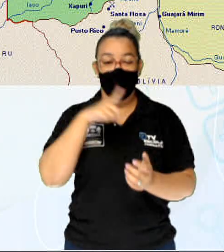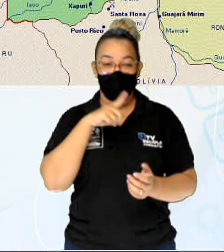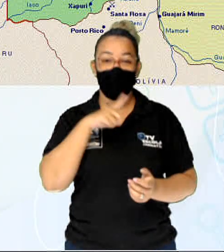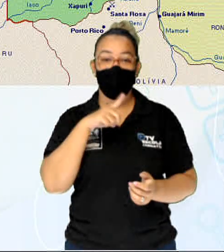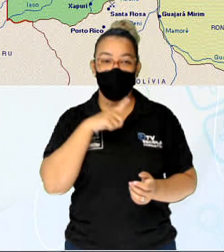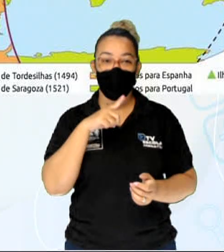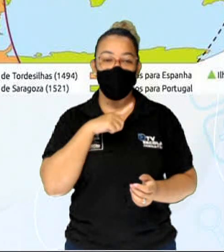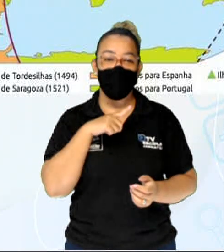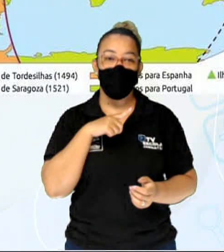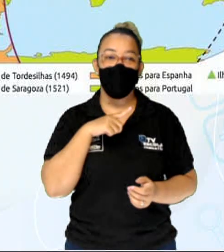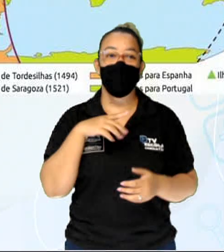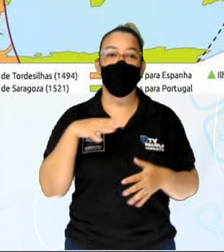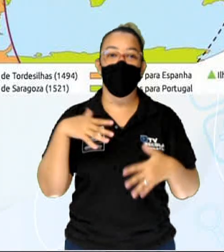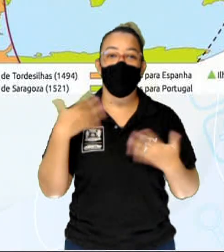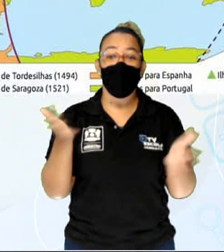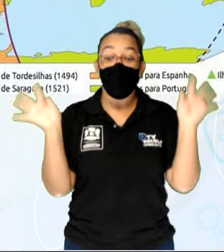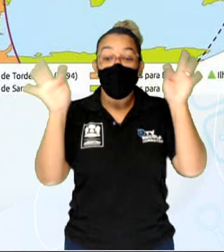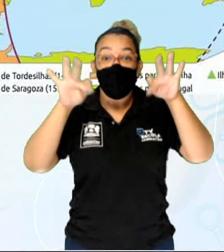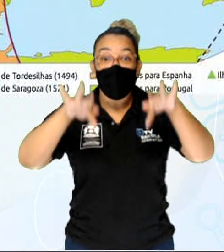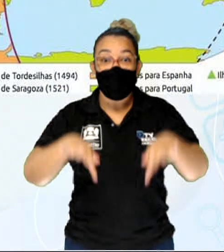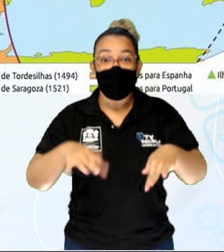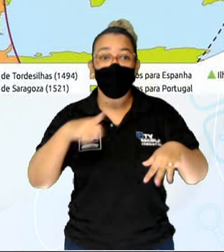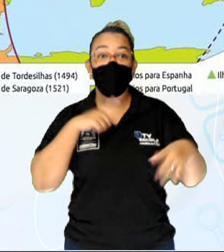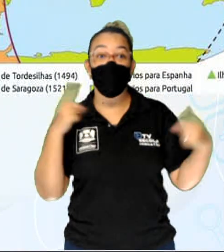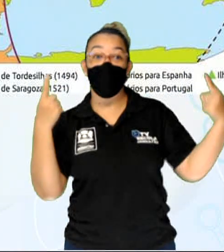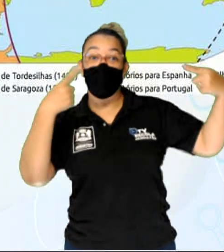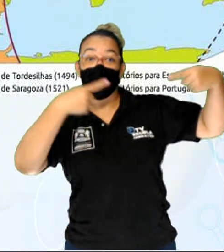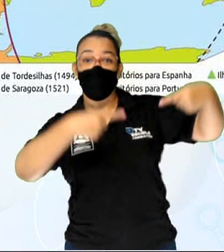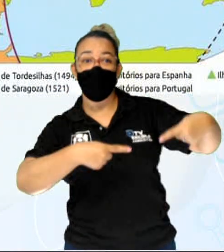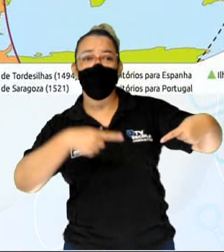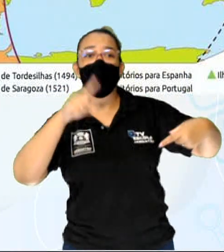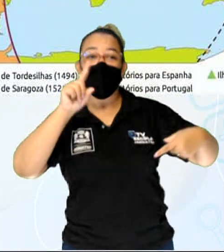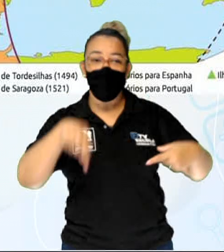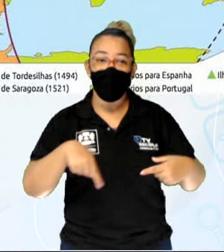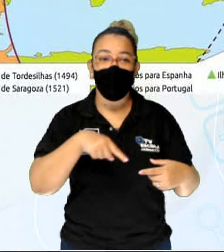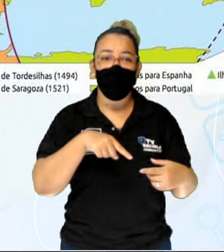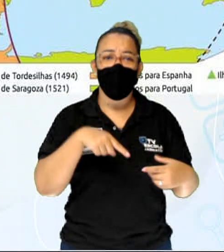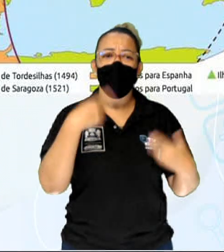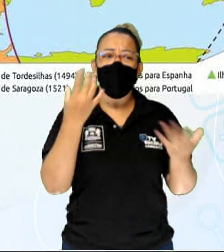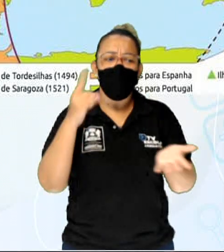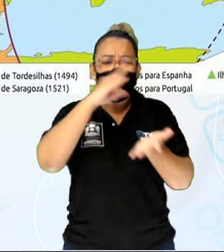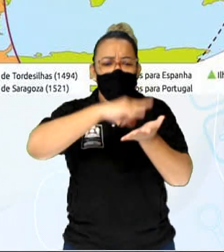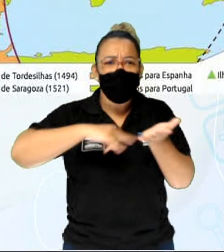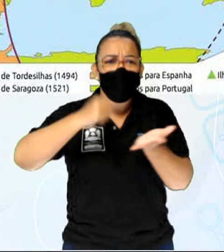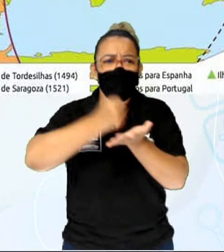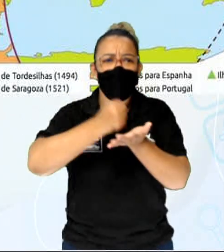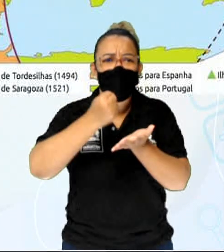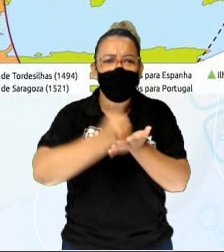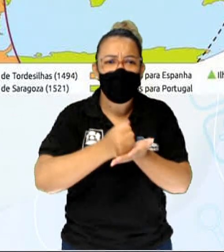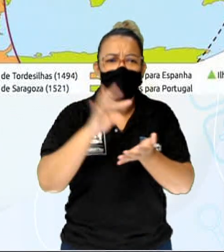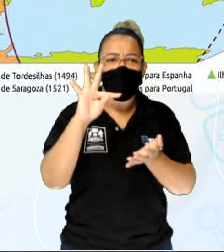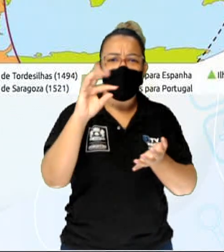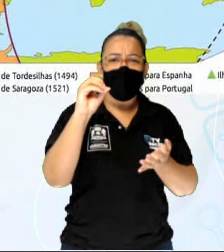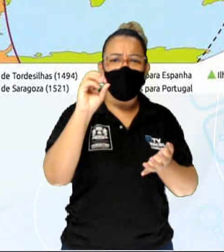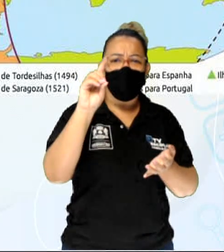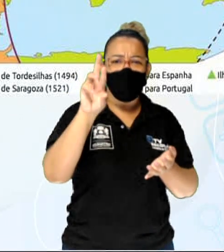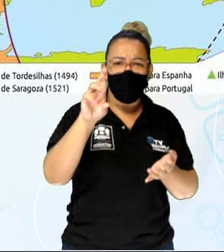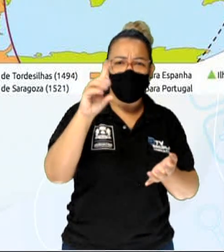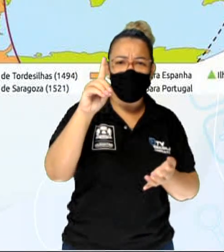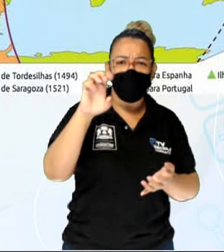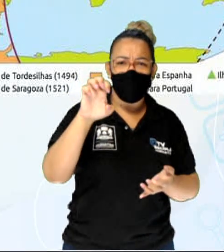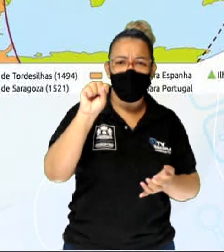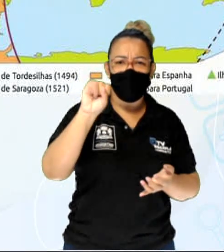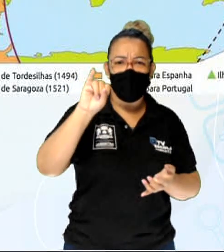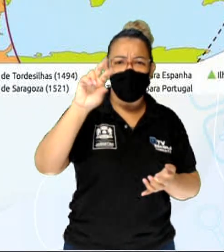Branco, tá? Então, para finalizar, o desafio de hoje da gente é o que estabelecia o Tratado de Tordesilhas?